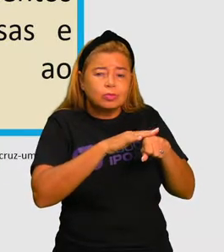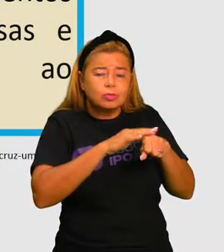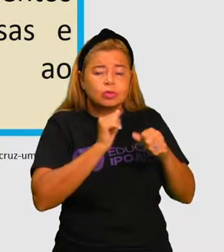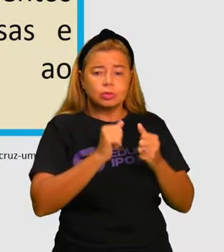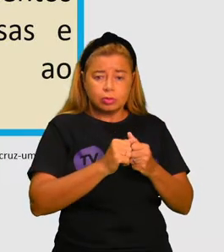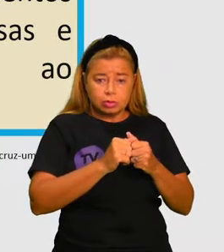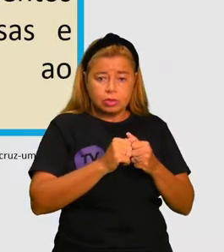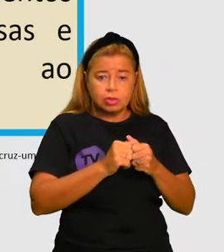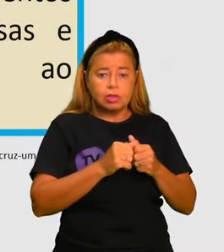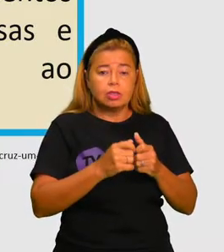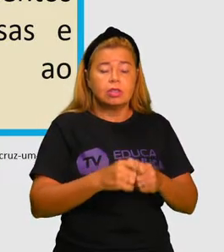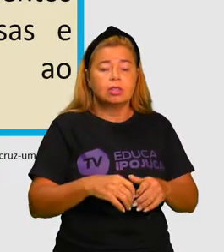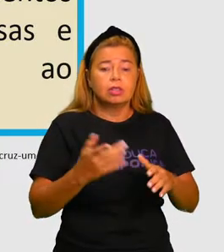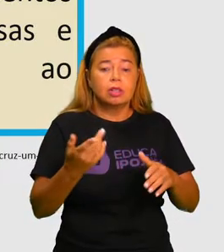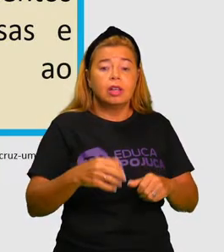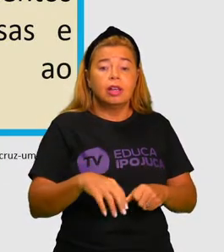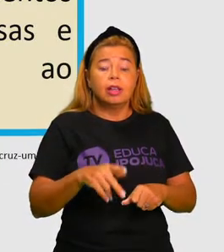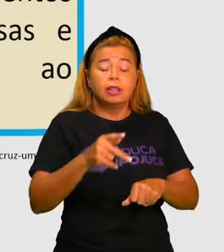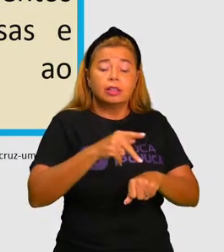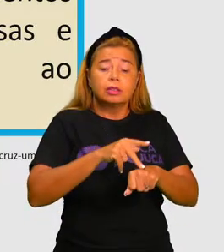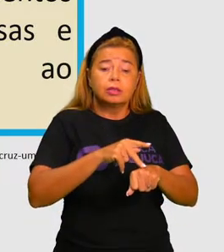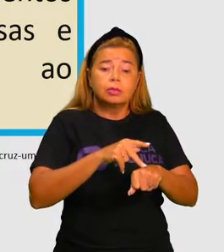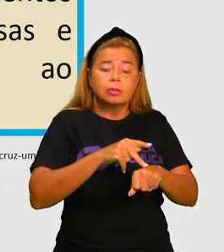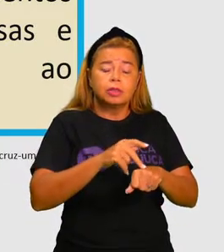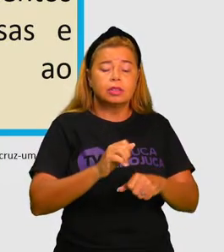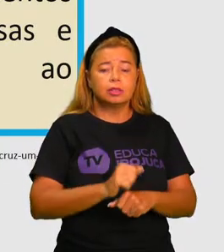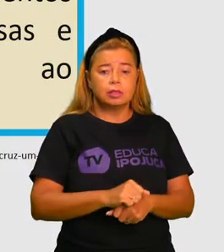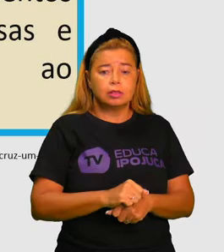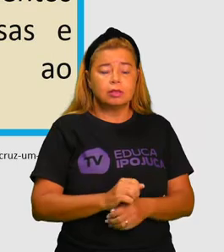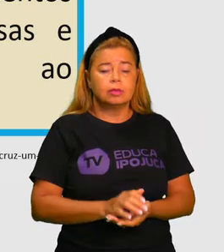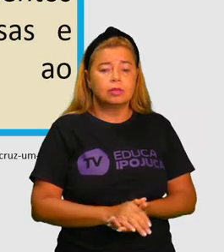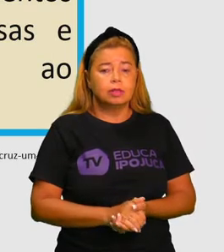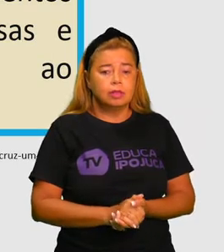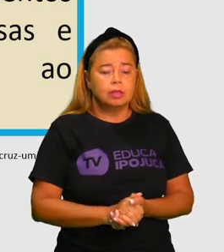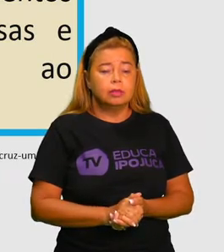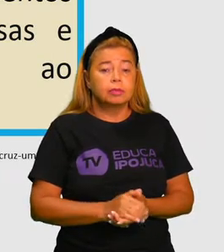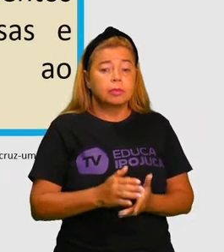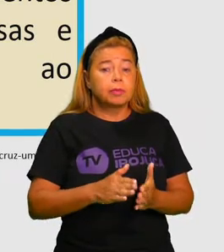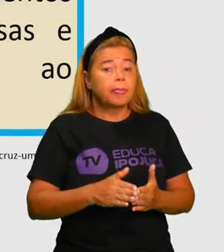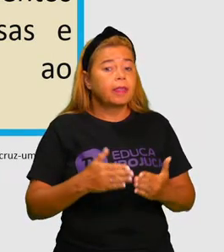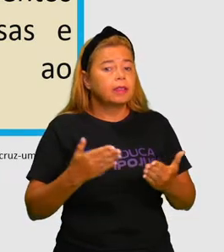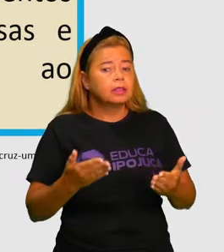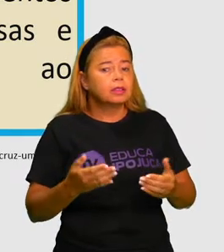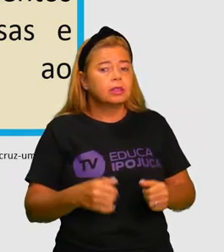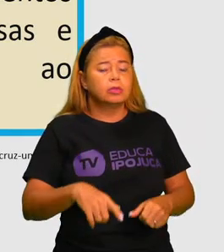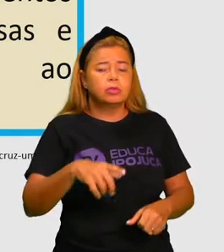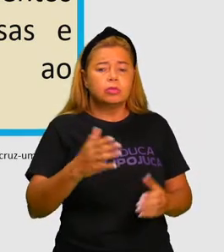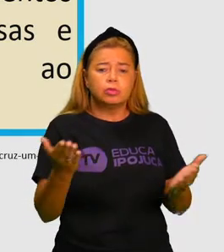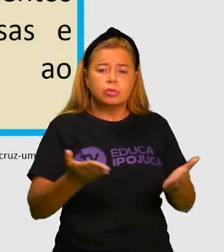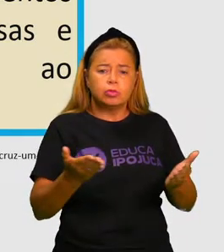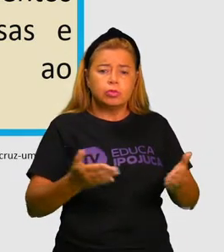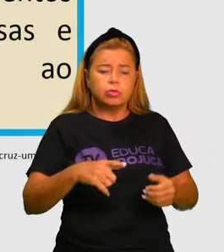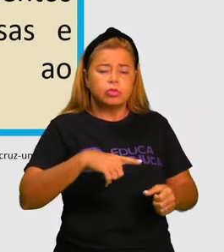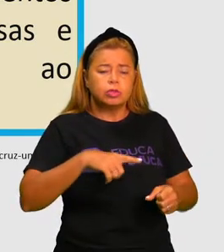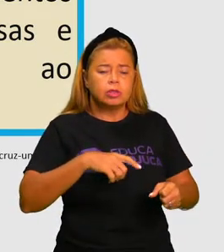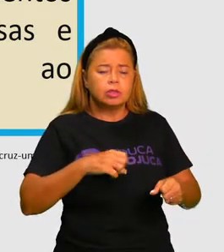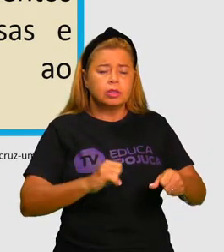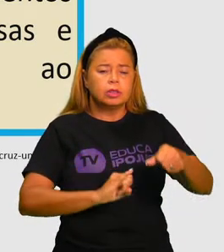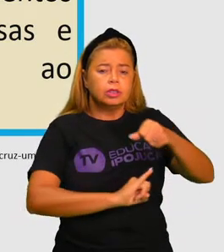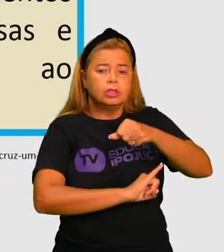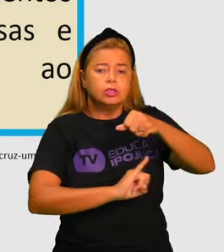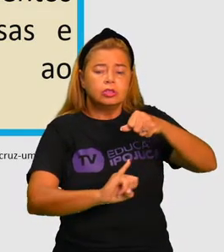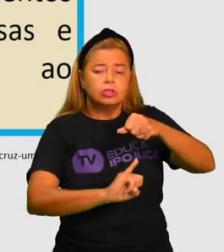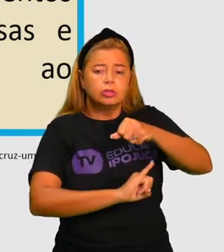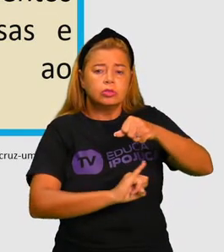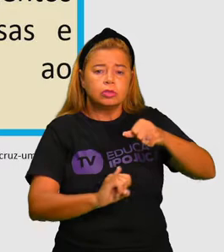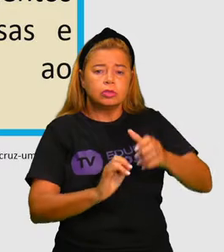científica no país. Olha que importante. Se hoje no Brasil temos instituições e pesquisadores que se dedicam